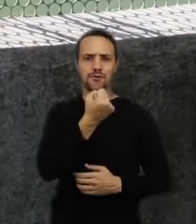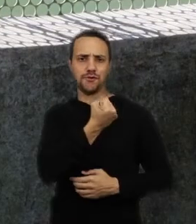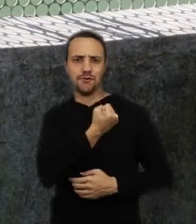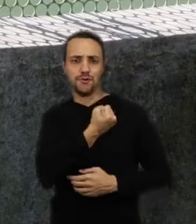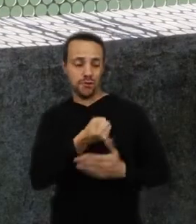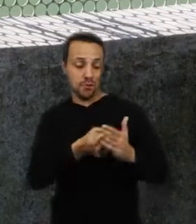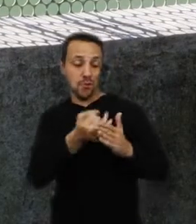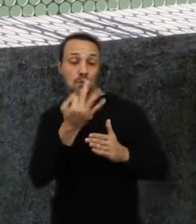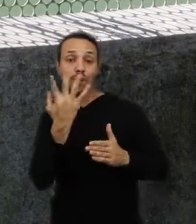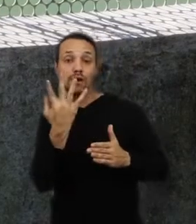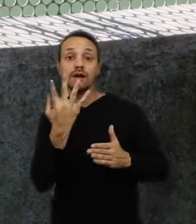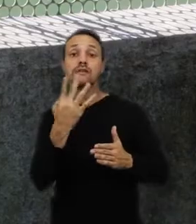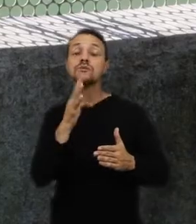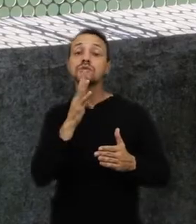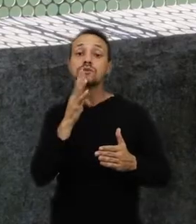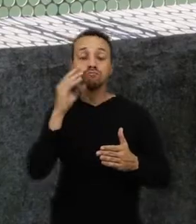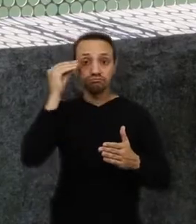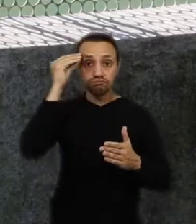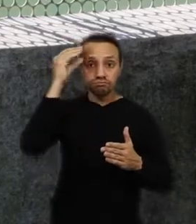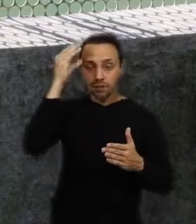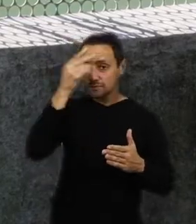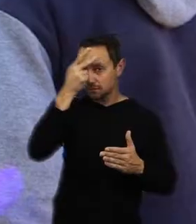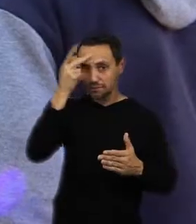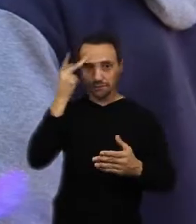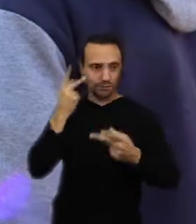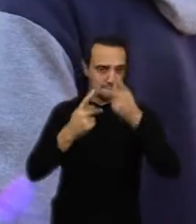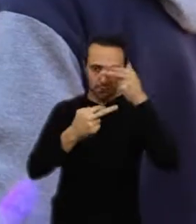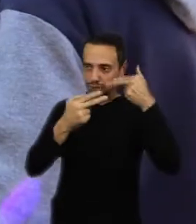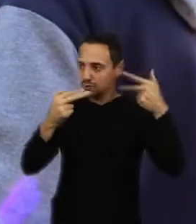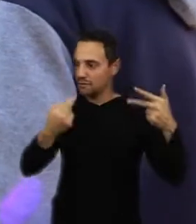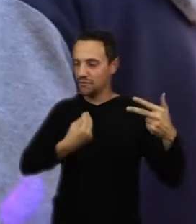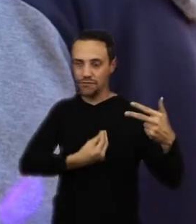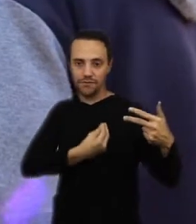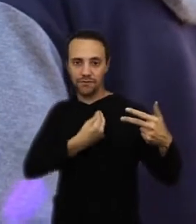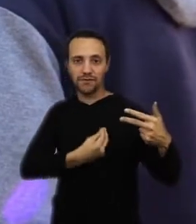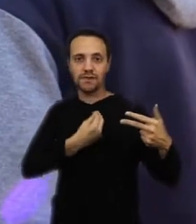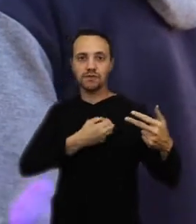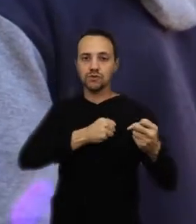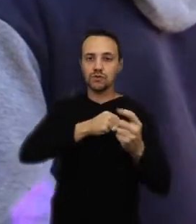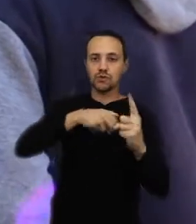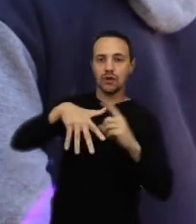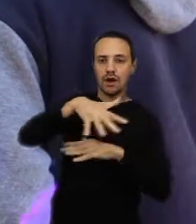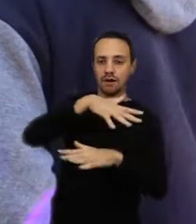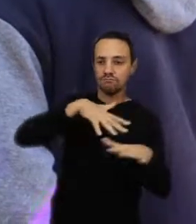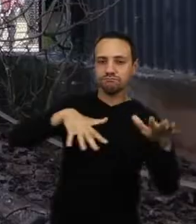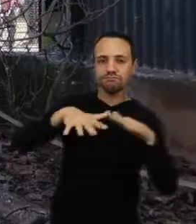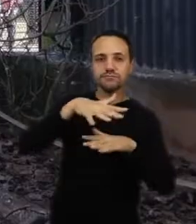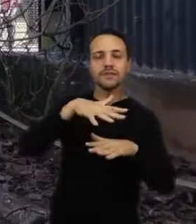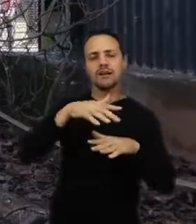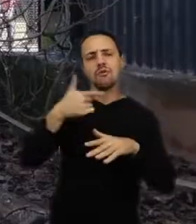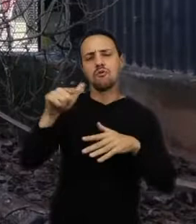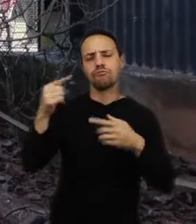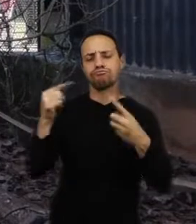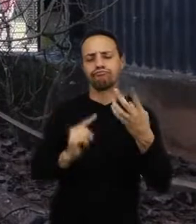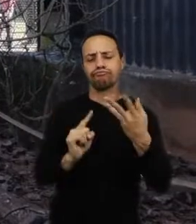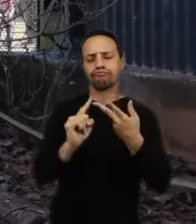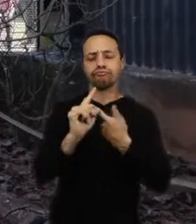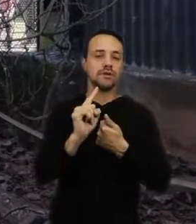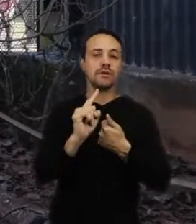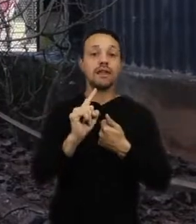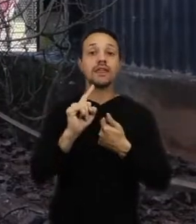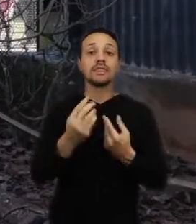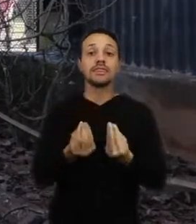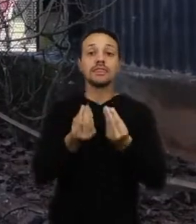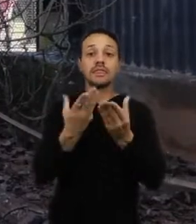quantidades, conhecimentos dos seres vivos, socialização, entre outros. É um ambiente muito rico e que proporciona para os